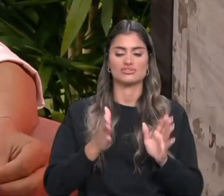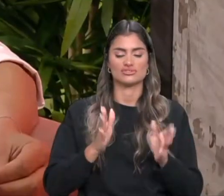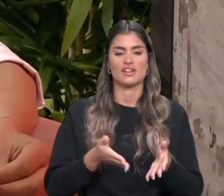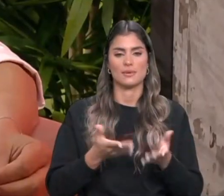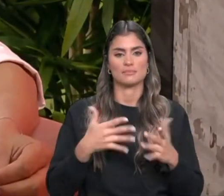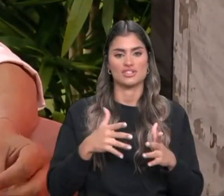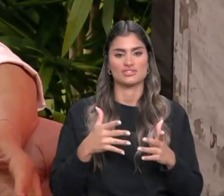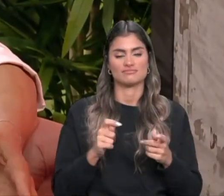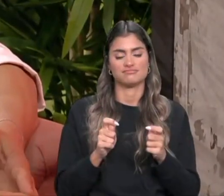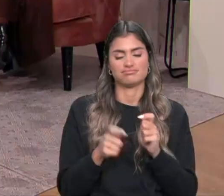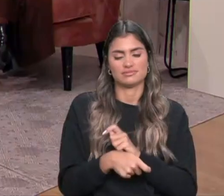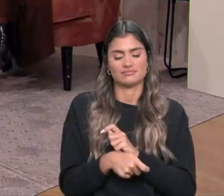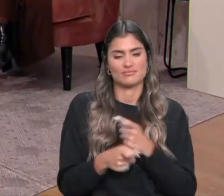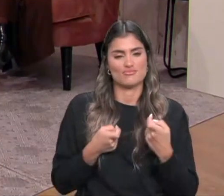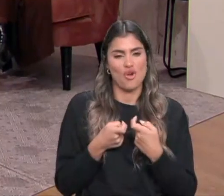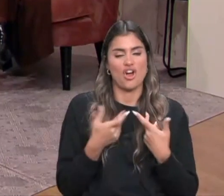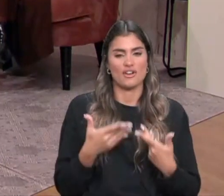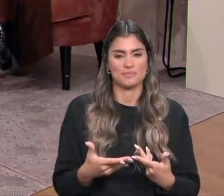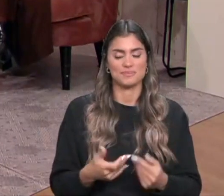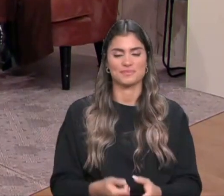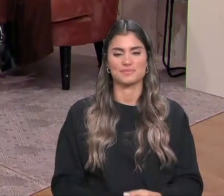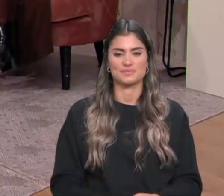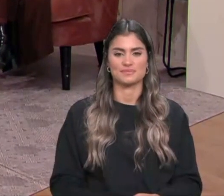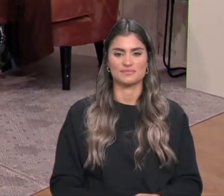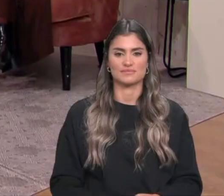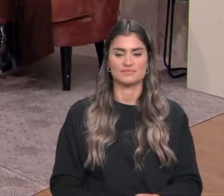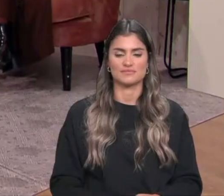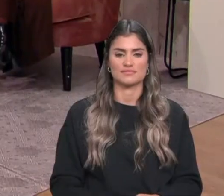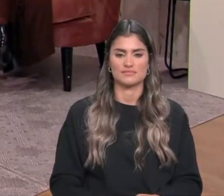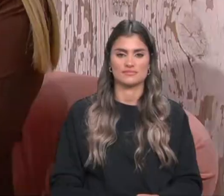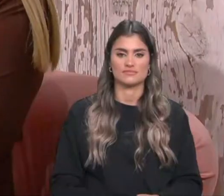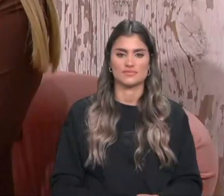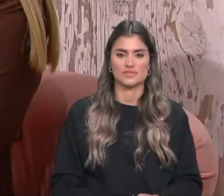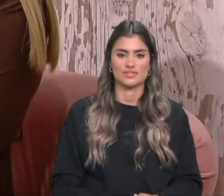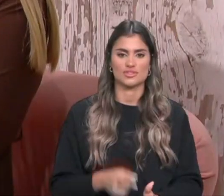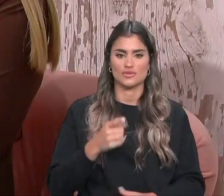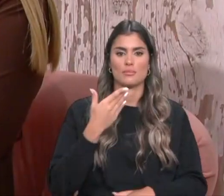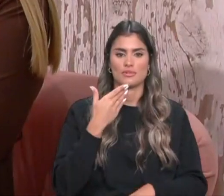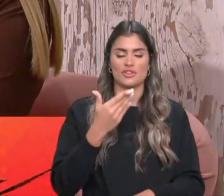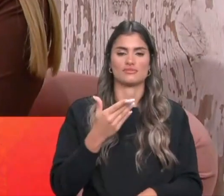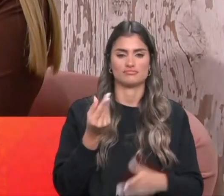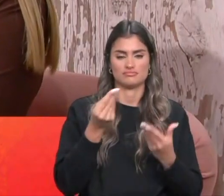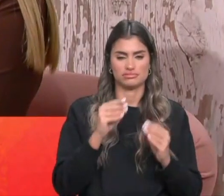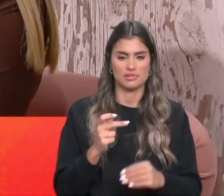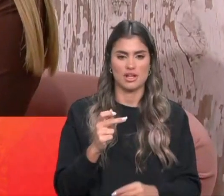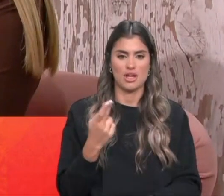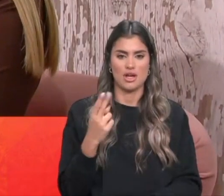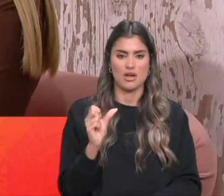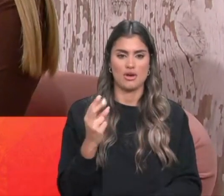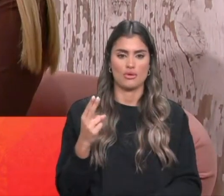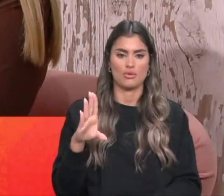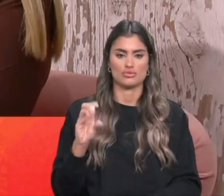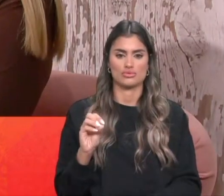atual nos dias de hoje. É verdade. Esta opereta foi encomendada ao compositor Augusto Machado, pelo